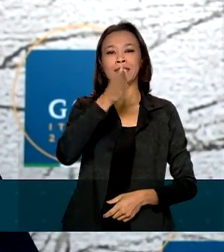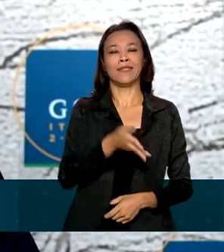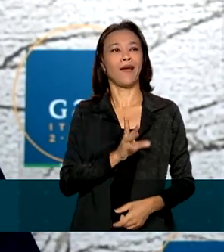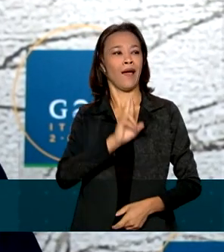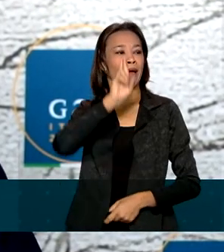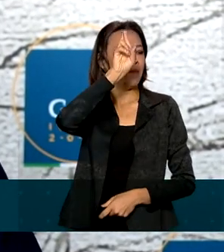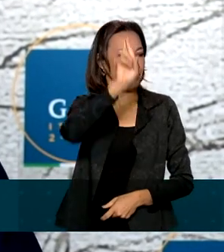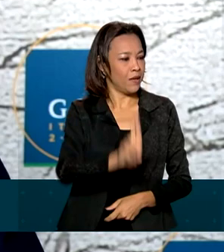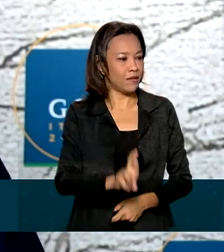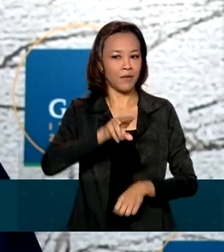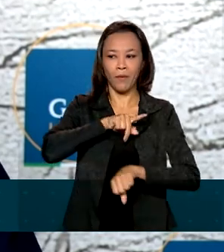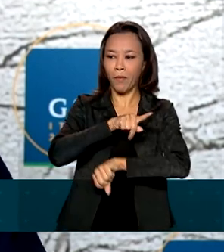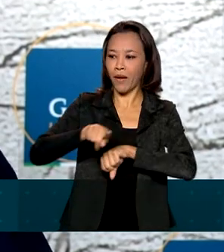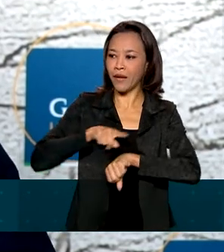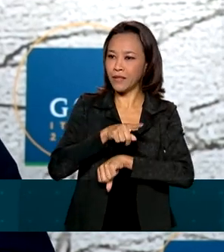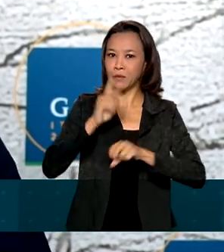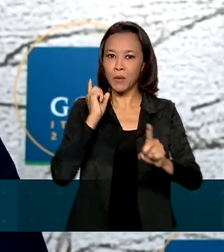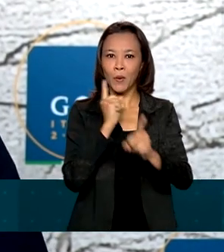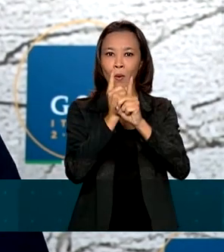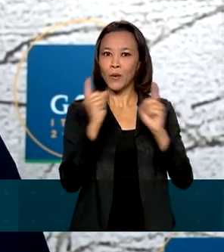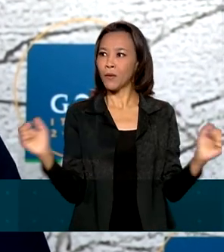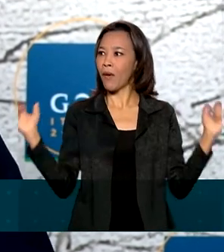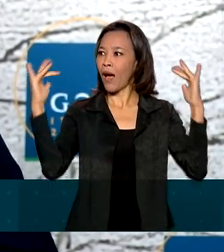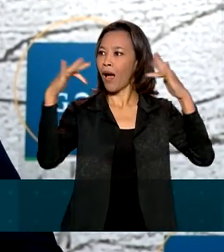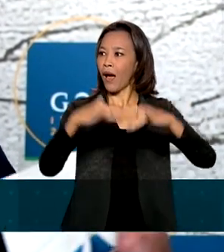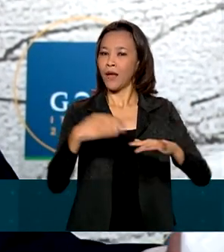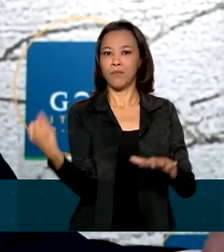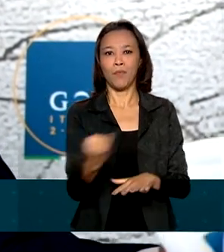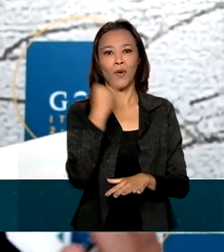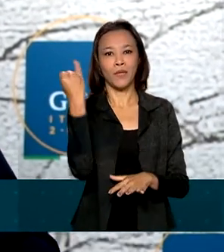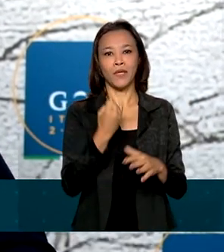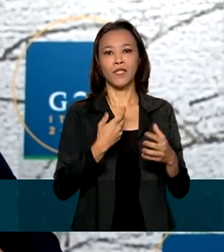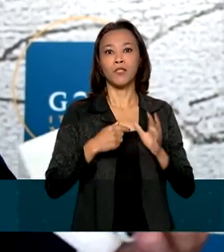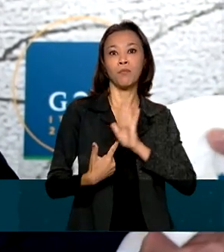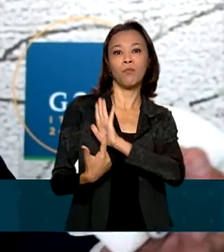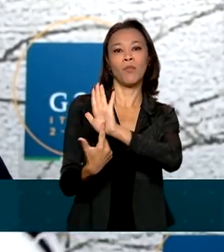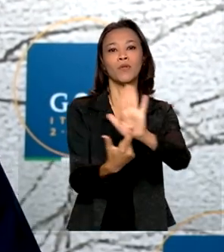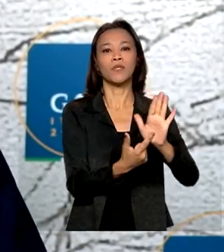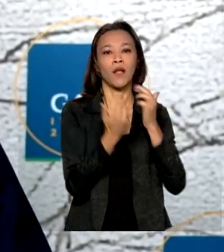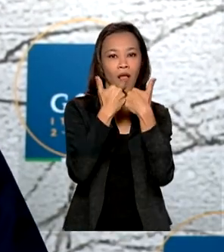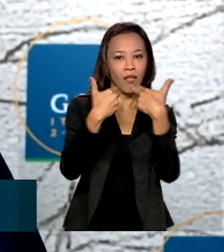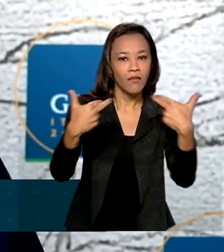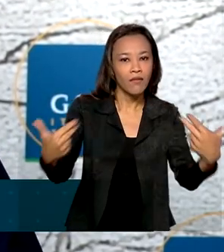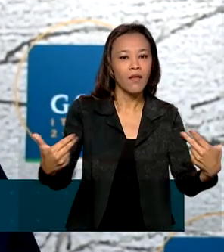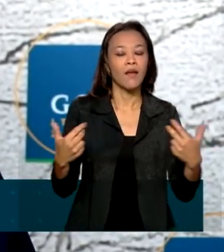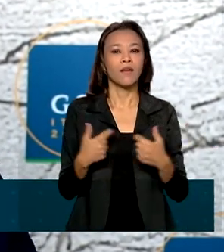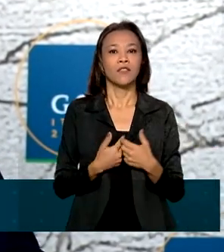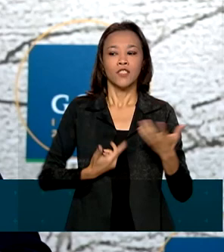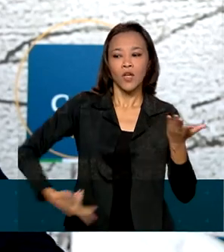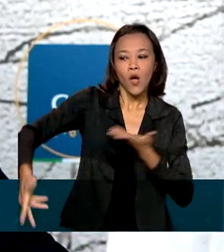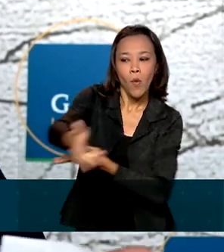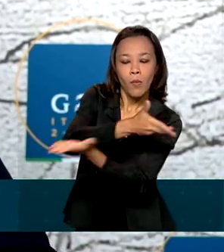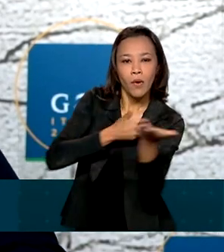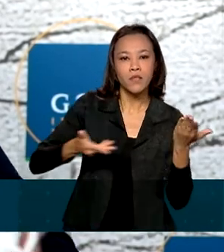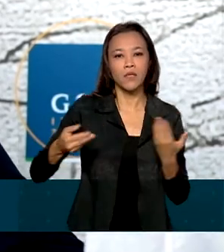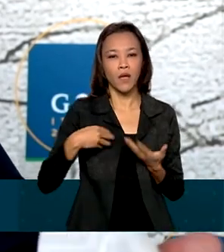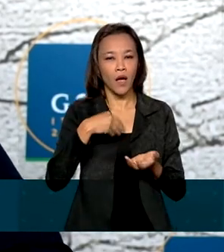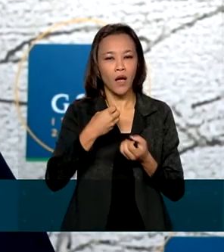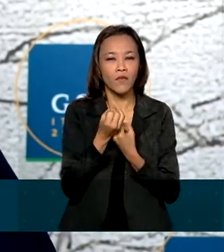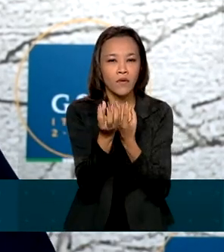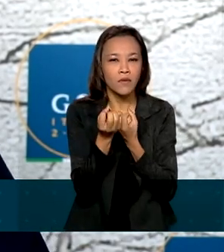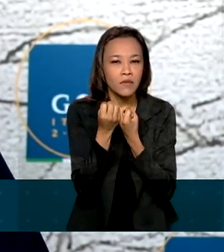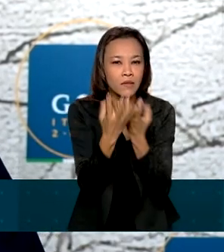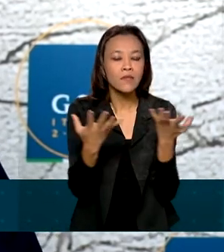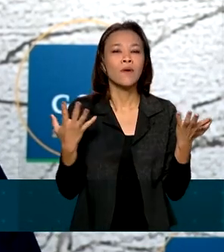evento tão importante e trazer novidades do país e também colher e compartilhar dados com outros